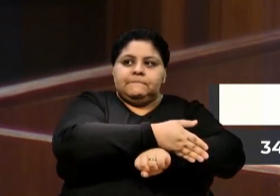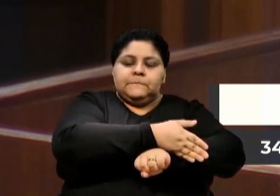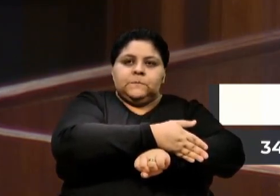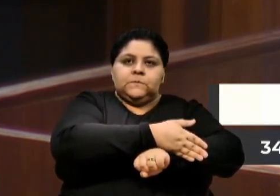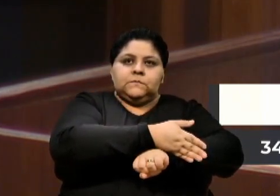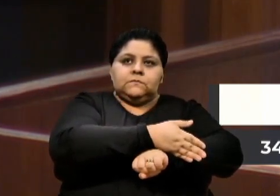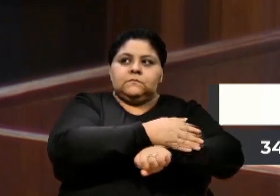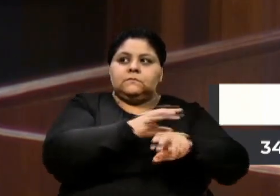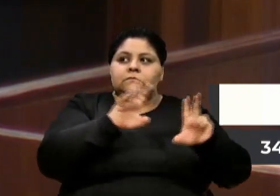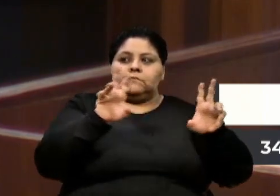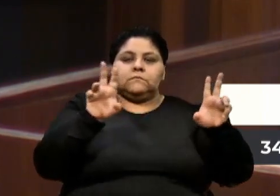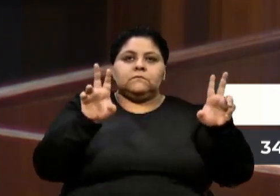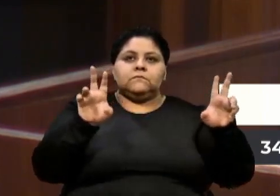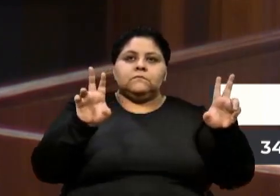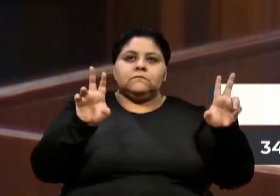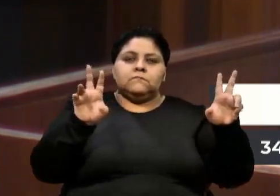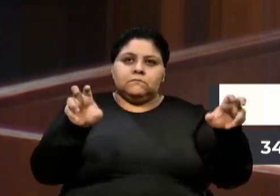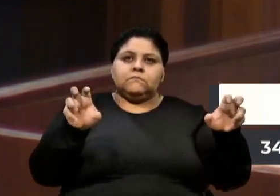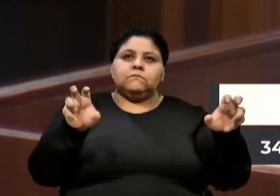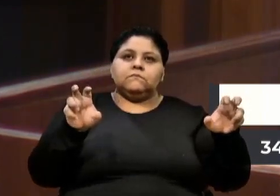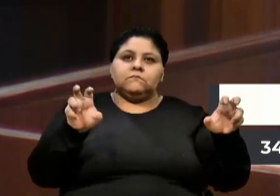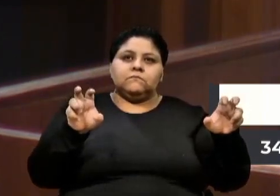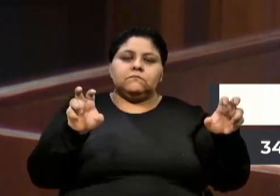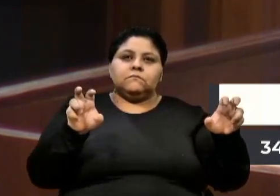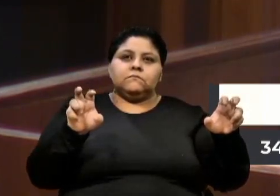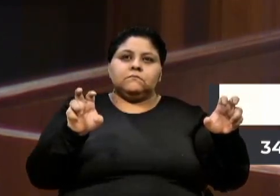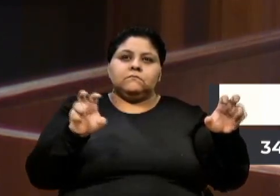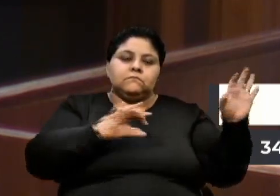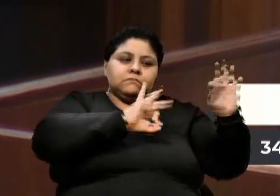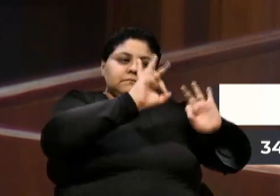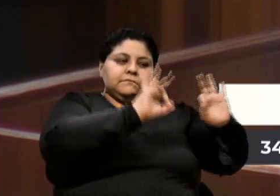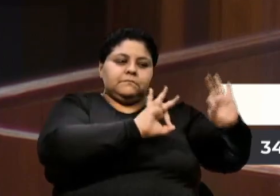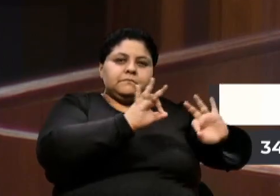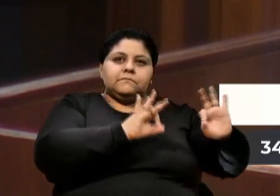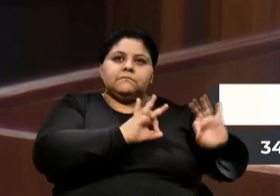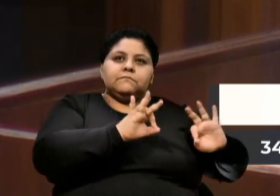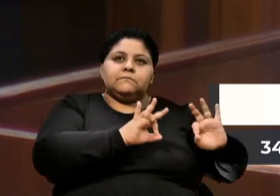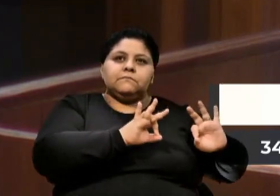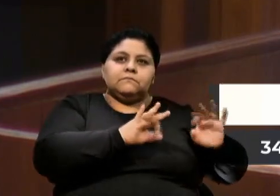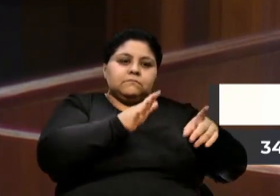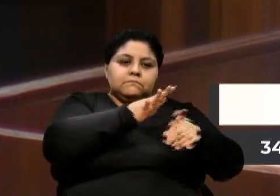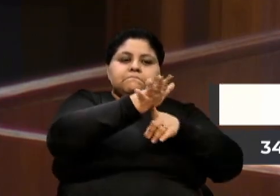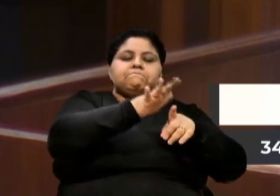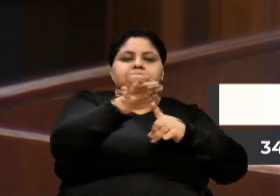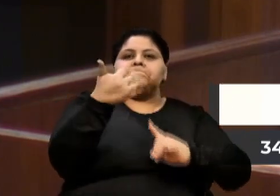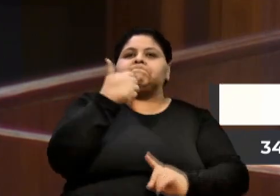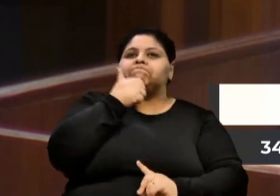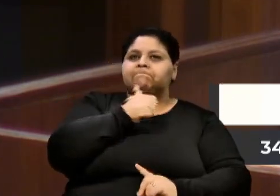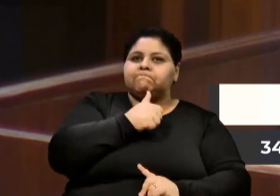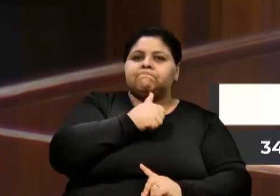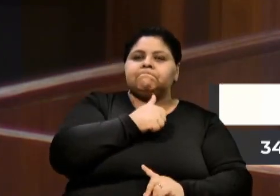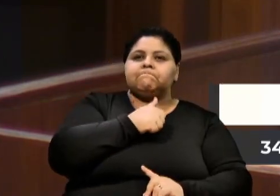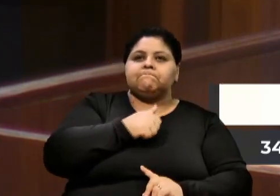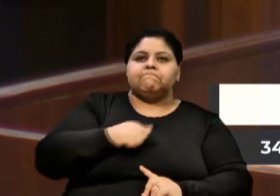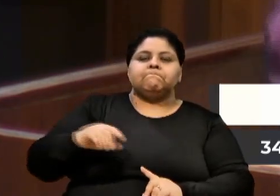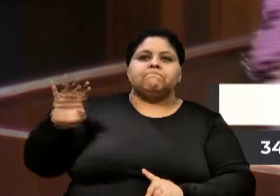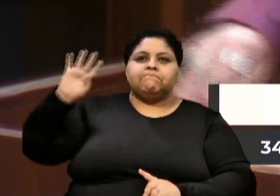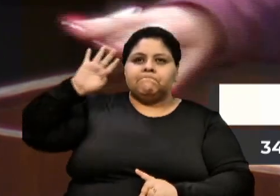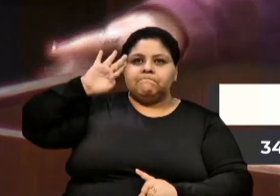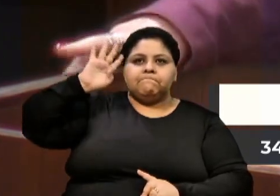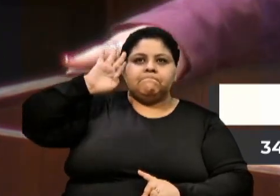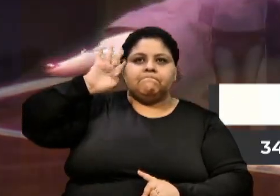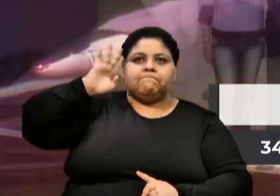sobre essa questão da organização e das demandas das mulheres. Na quarta-feira,